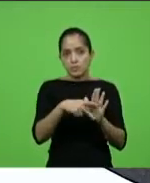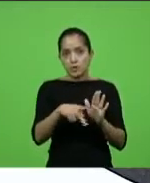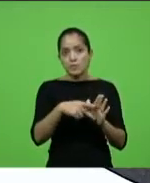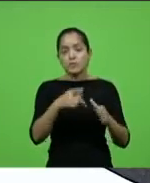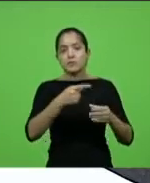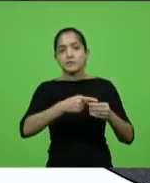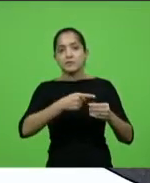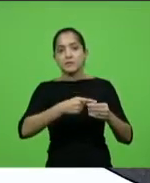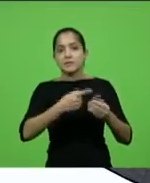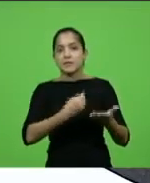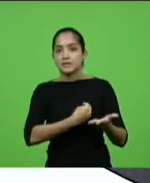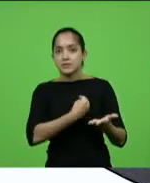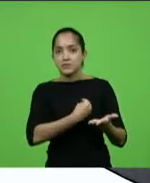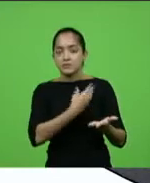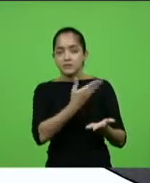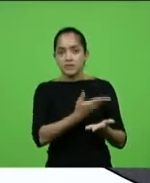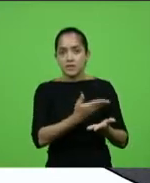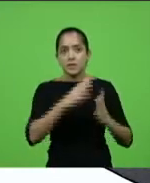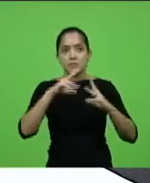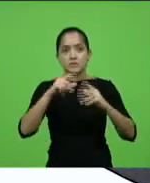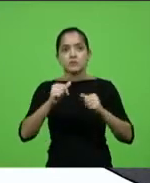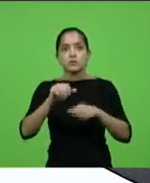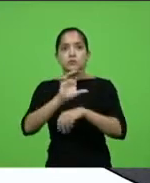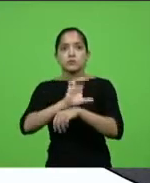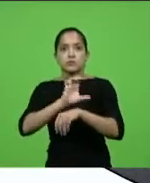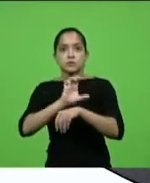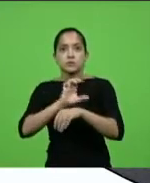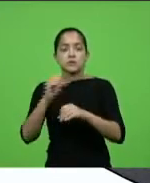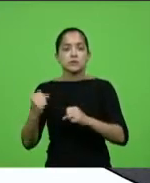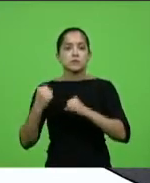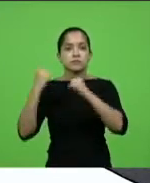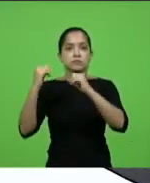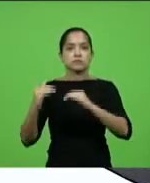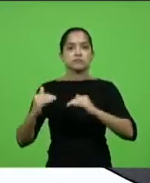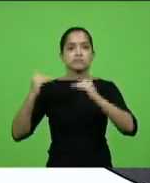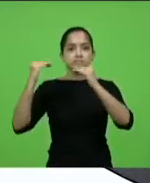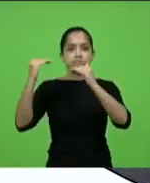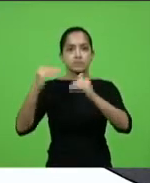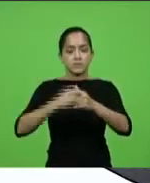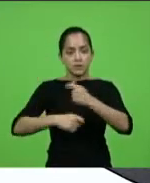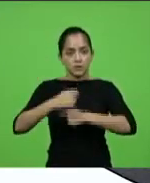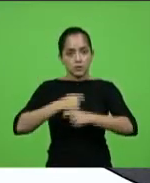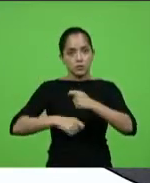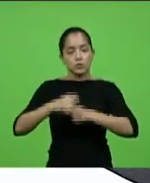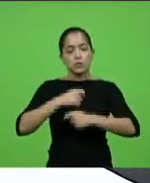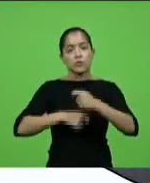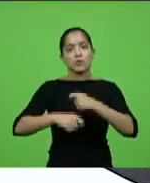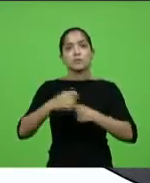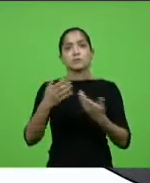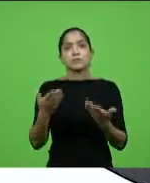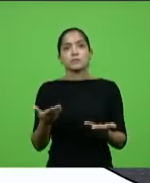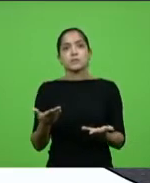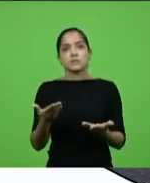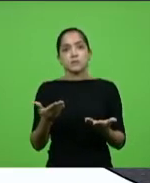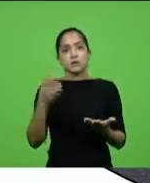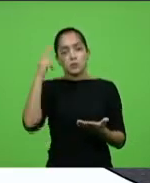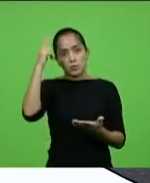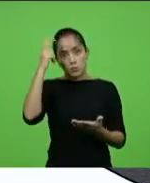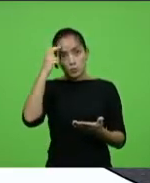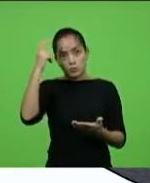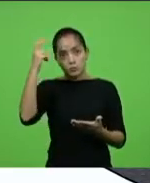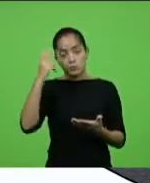mas todo o nosso Estado, a sua pujança econômica, cultural,